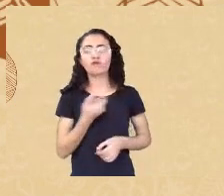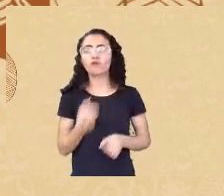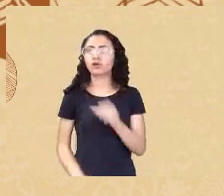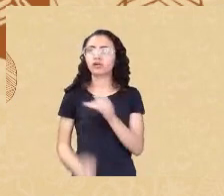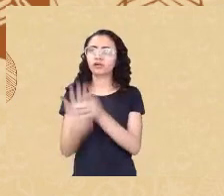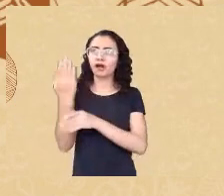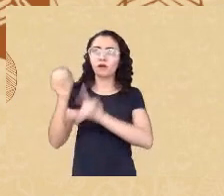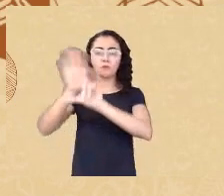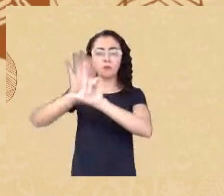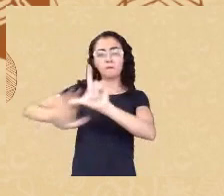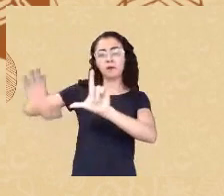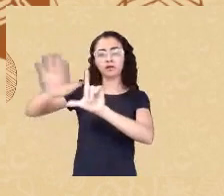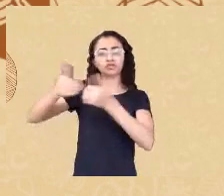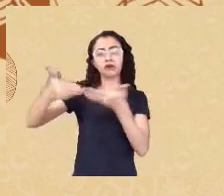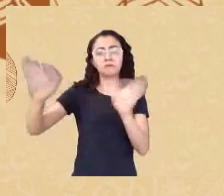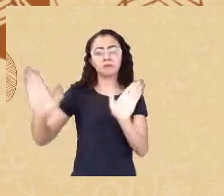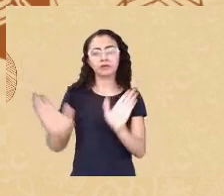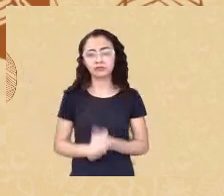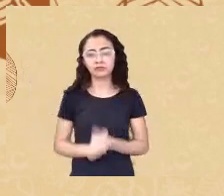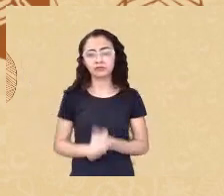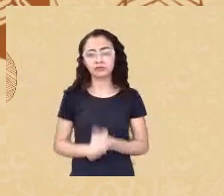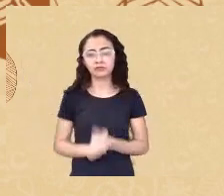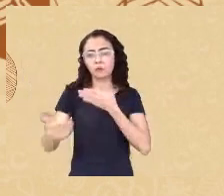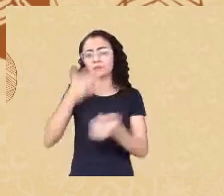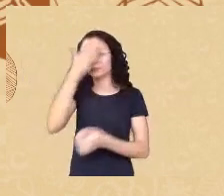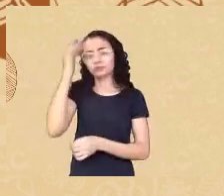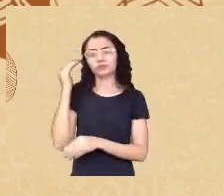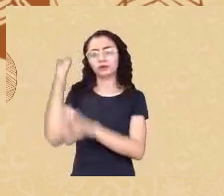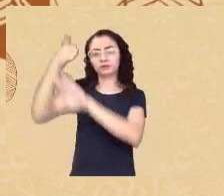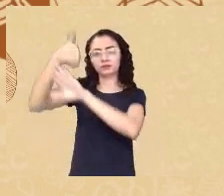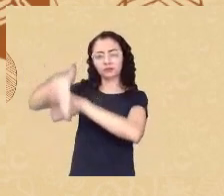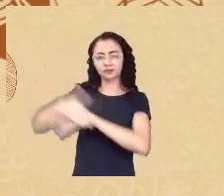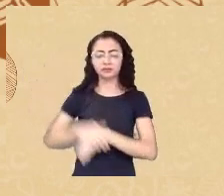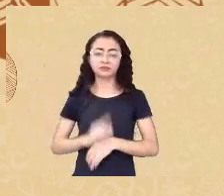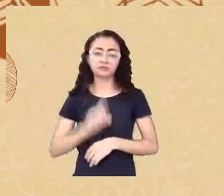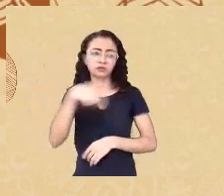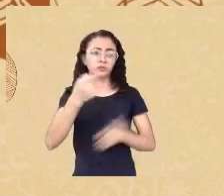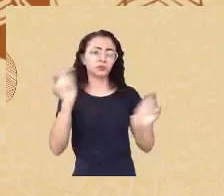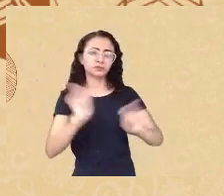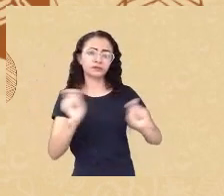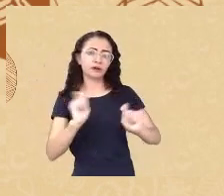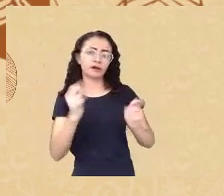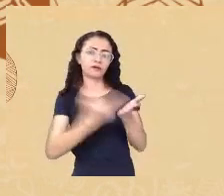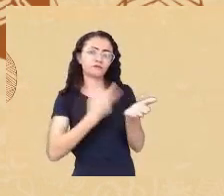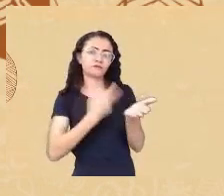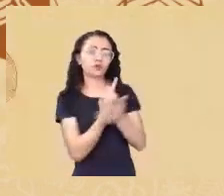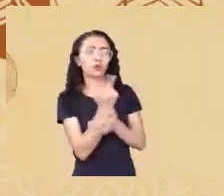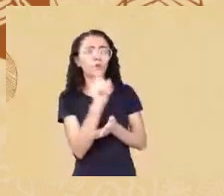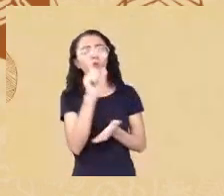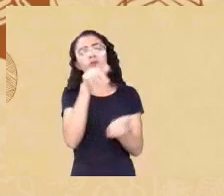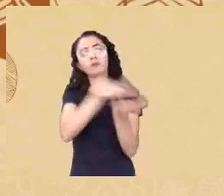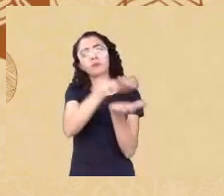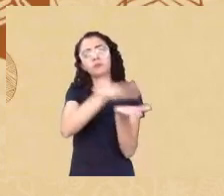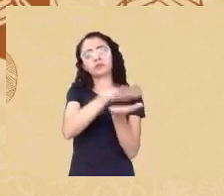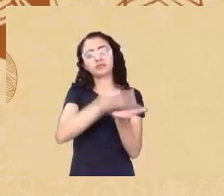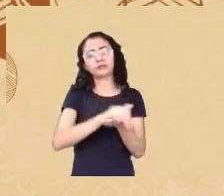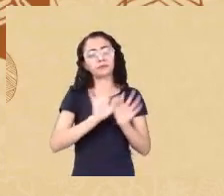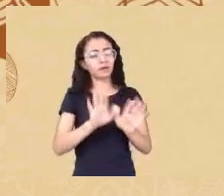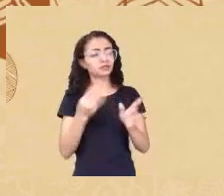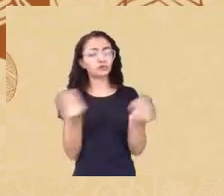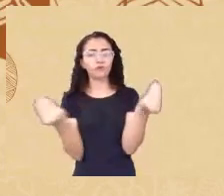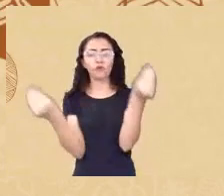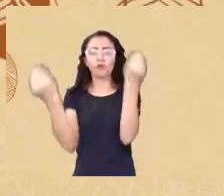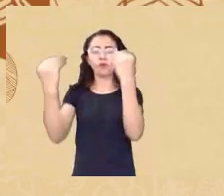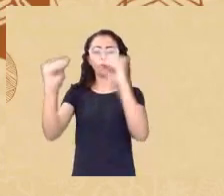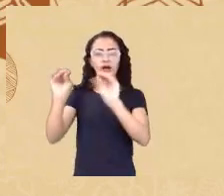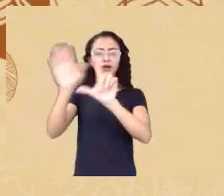até procurar uma revista com índice indexada com fator de impacto para publicar mas eu vou publicar num lugar de acesso amplo olha tem